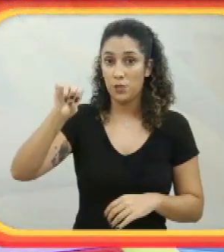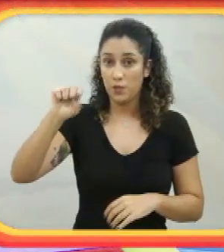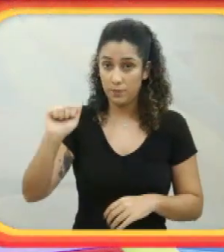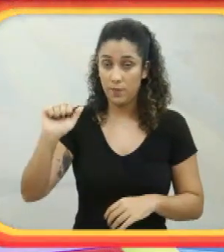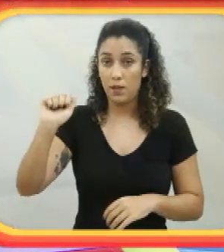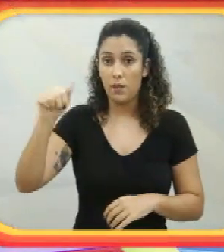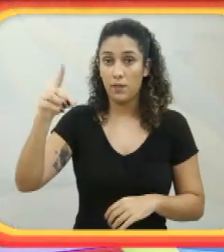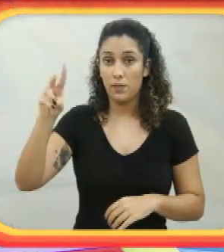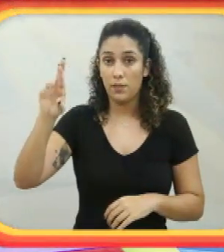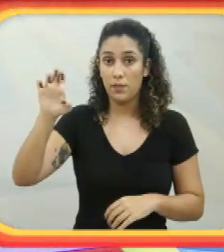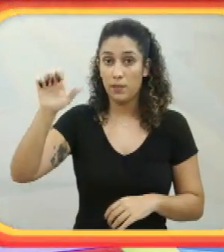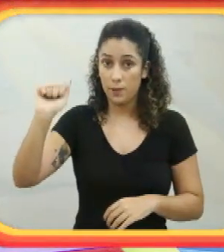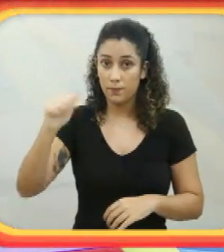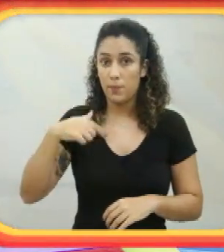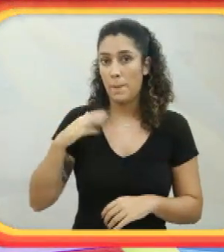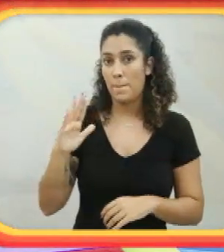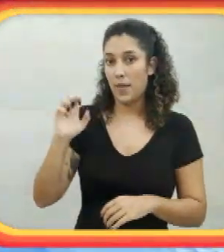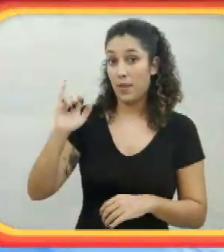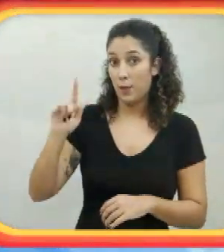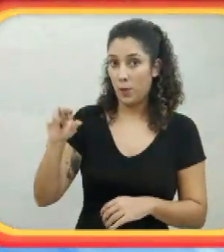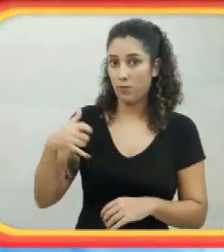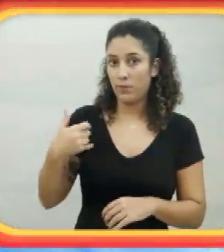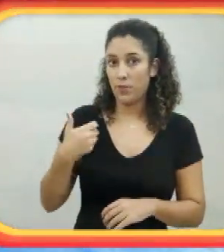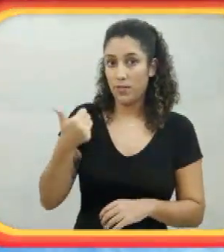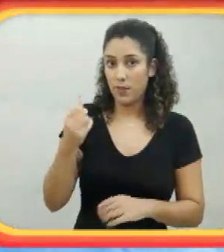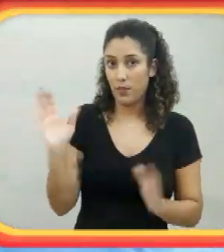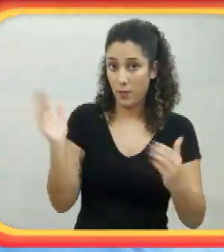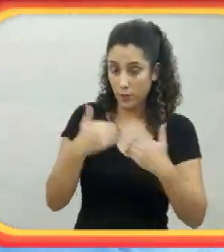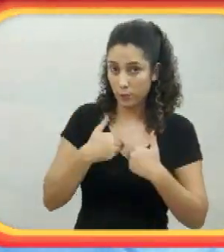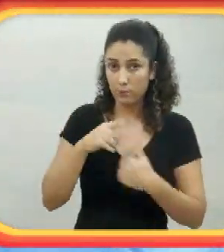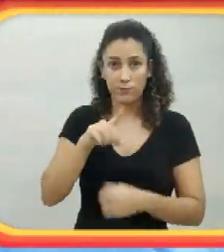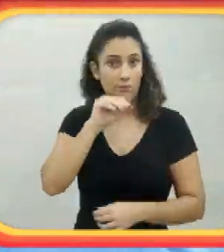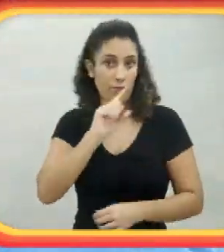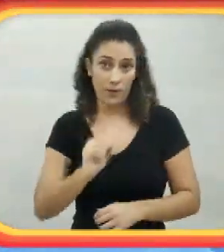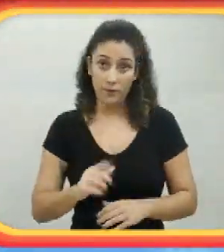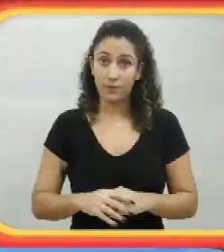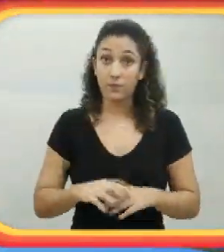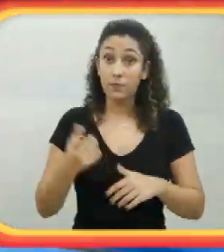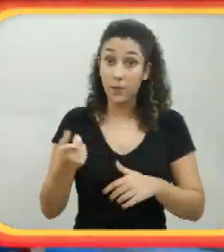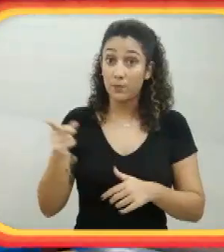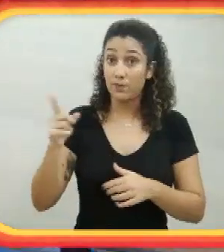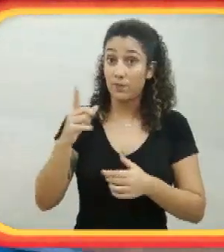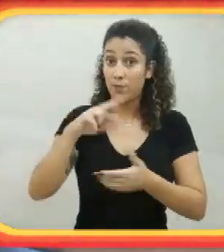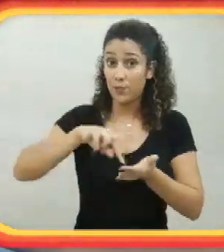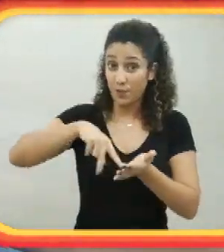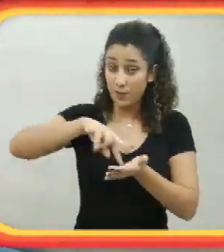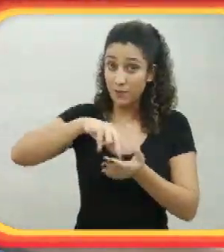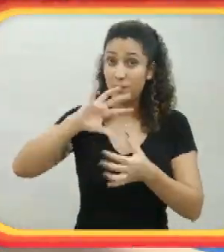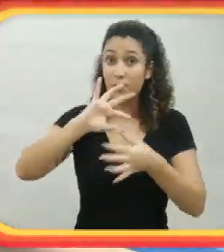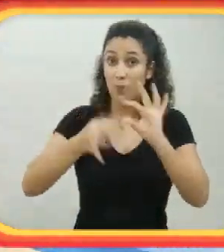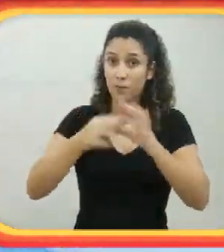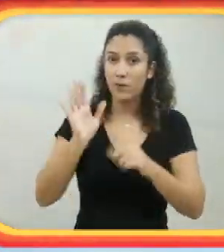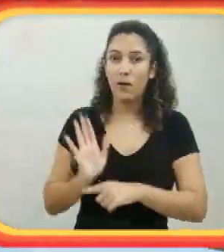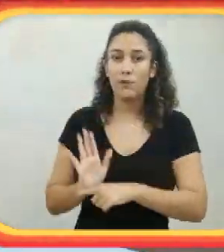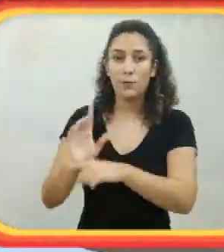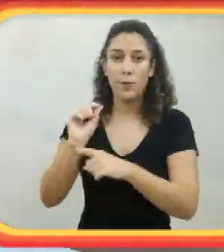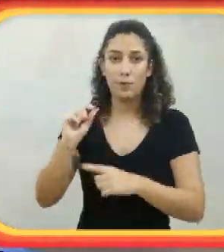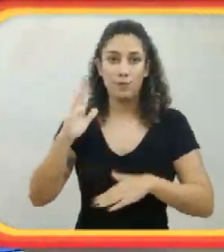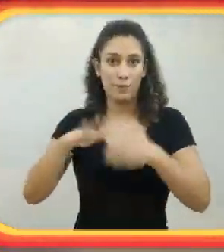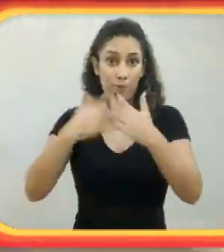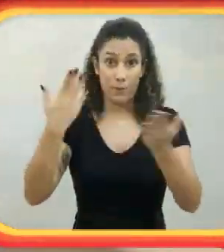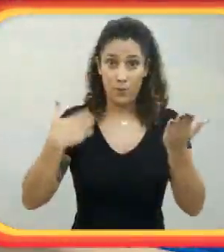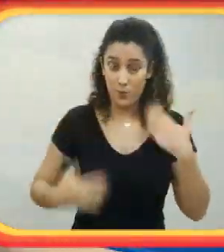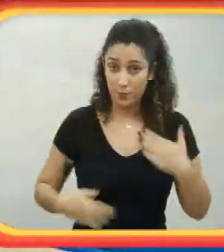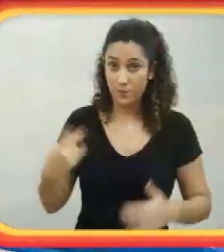que tem 16 anos e é autista não verbal. A ginástica olímpica tem ajudado muito no desenvolvimento do Igor. Ele tem a